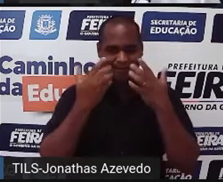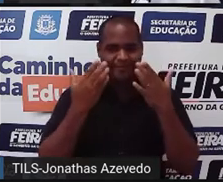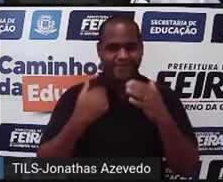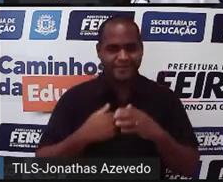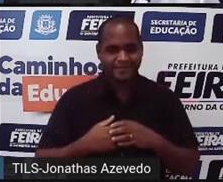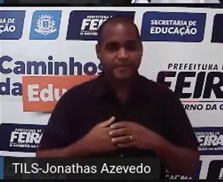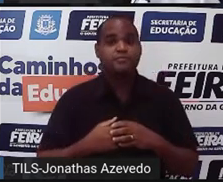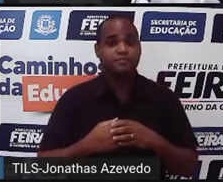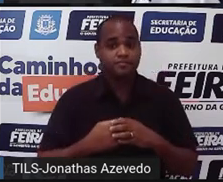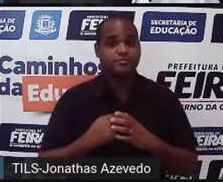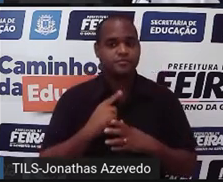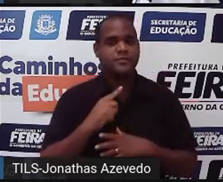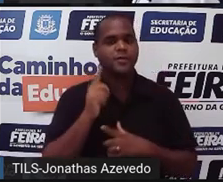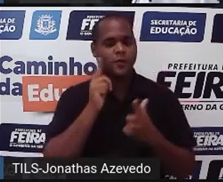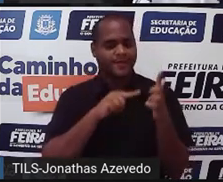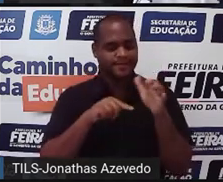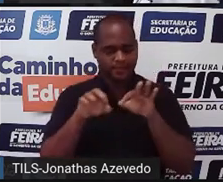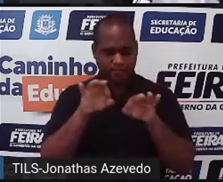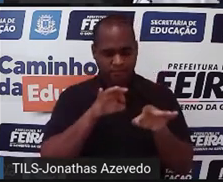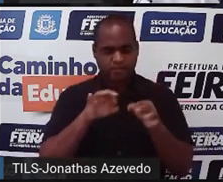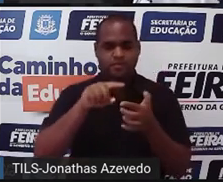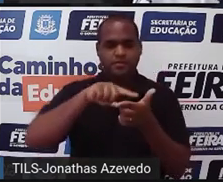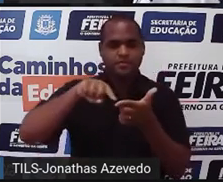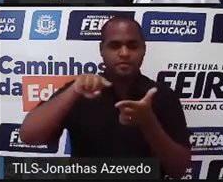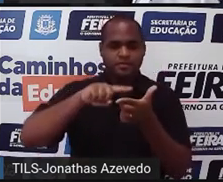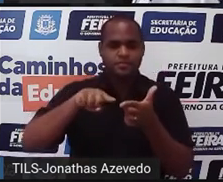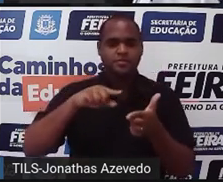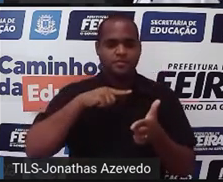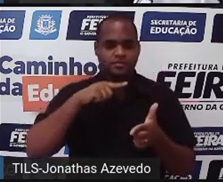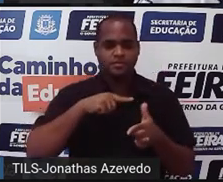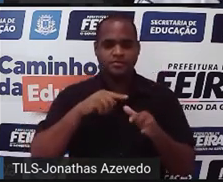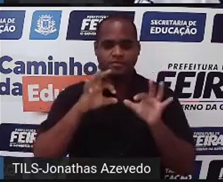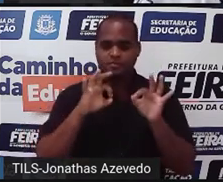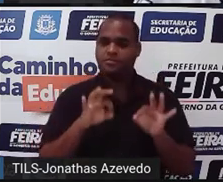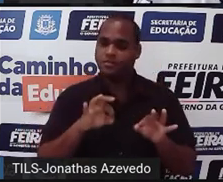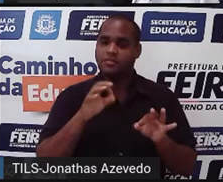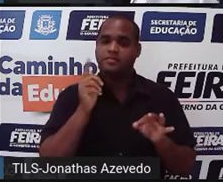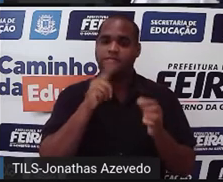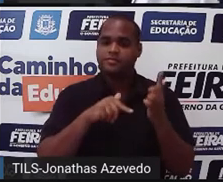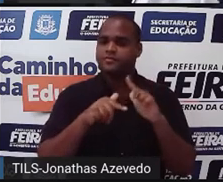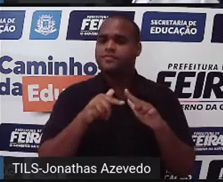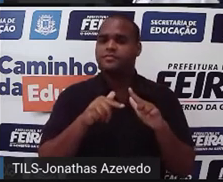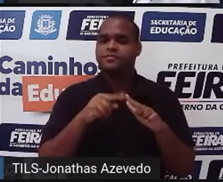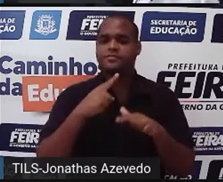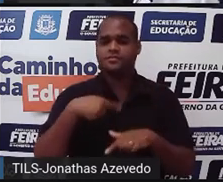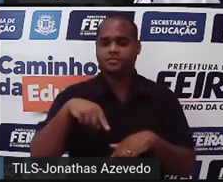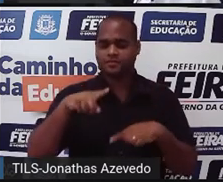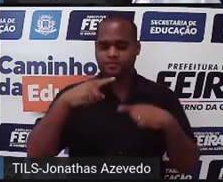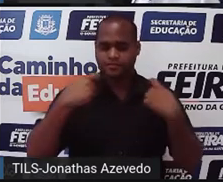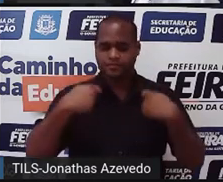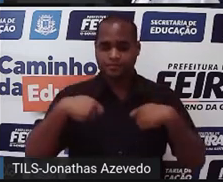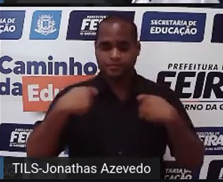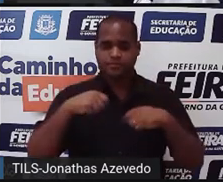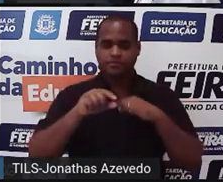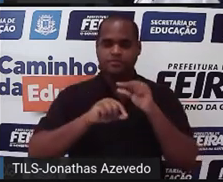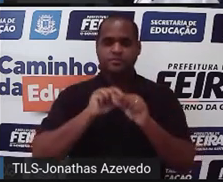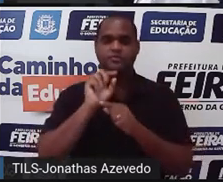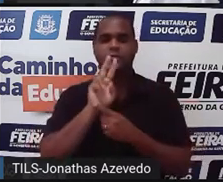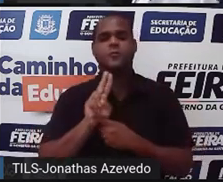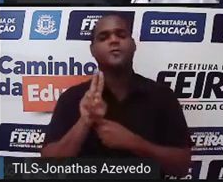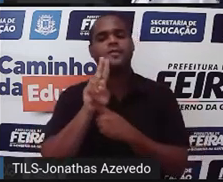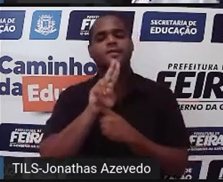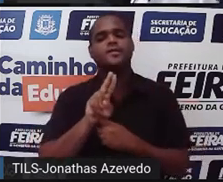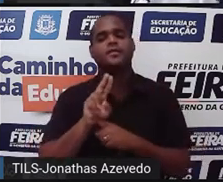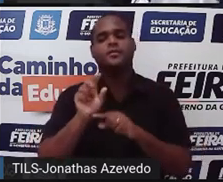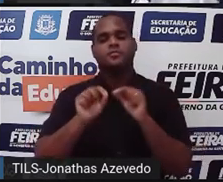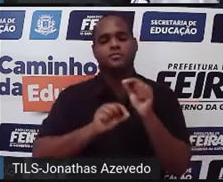Para a gente conseguir resolver esse probleminha de maneira certa, a gente precisa usar a